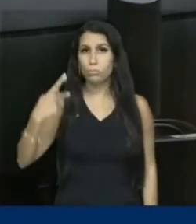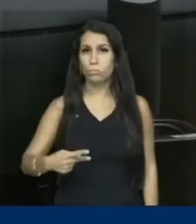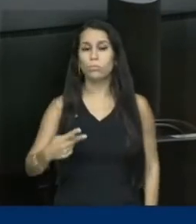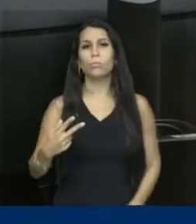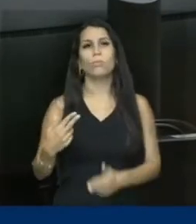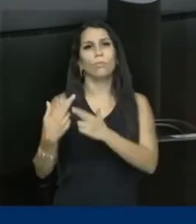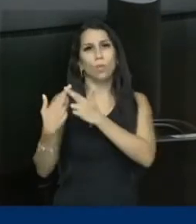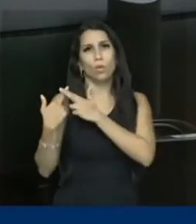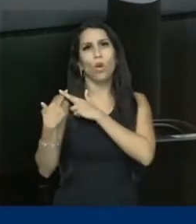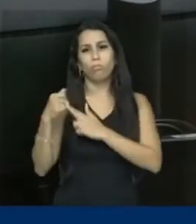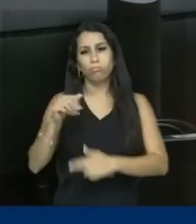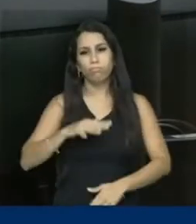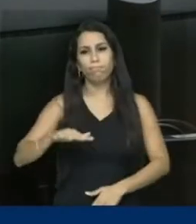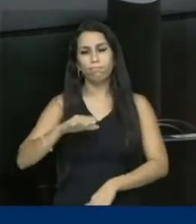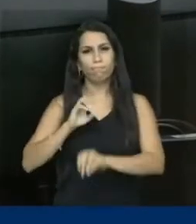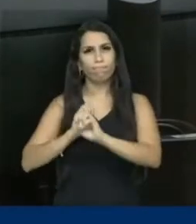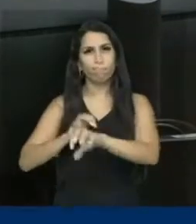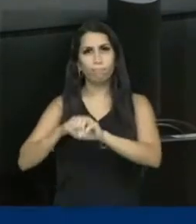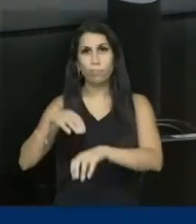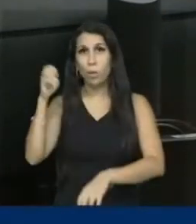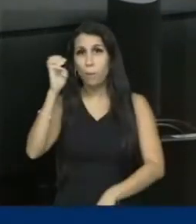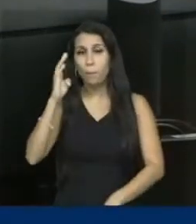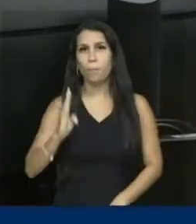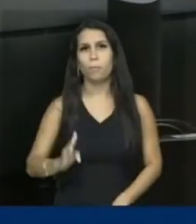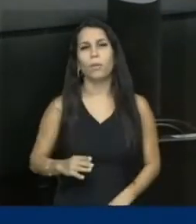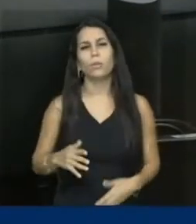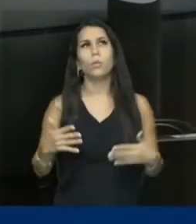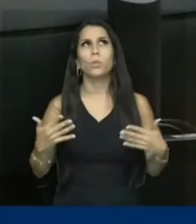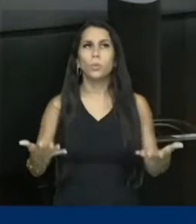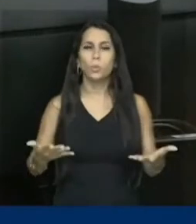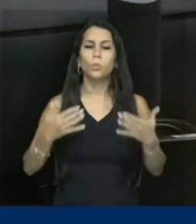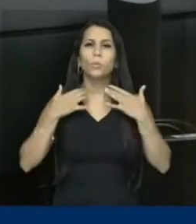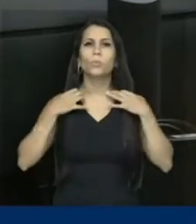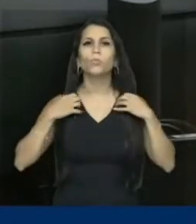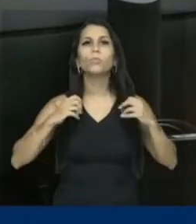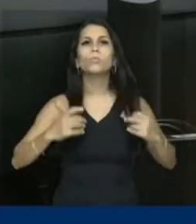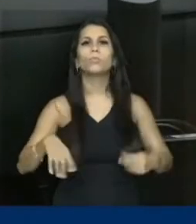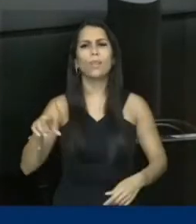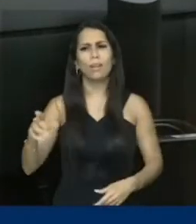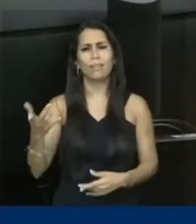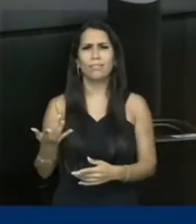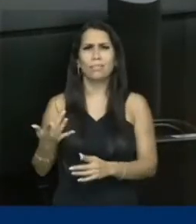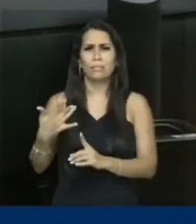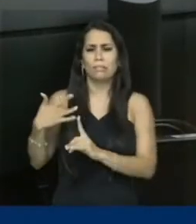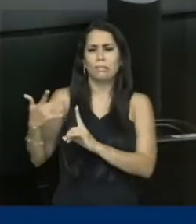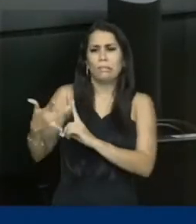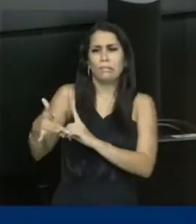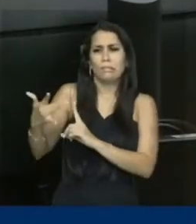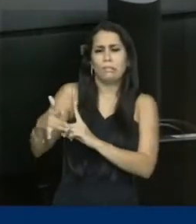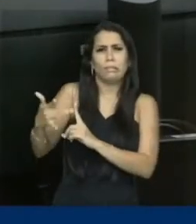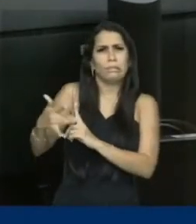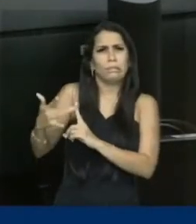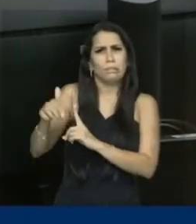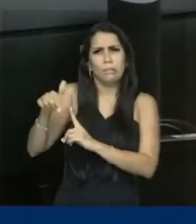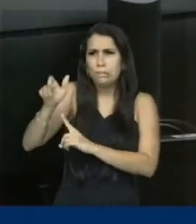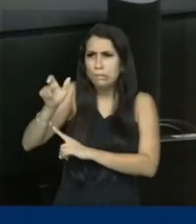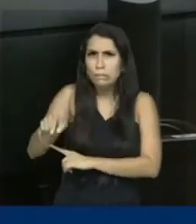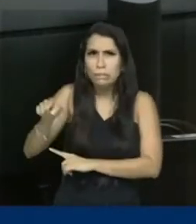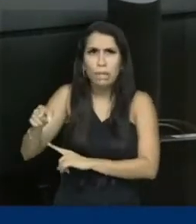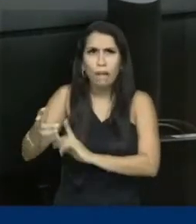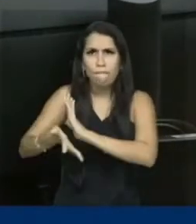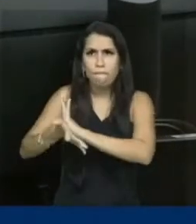responsável pela educação brasileira. Uma lógica capacitista que é como se esta declaração